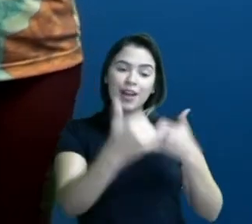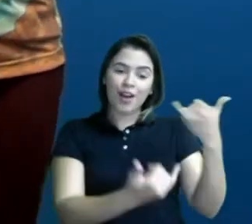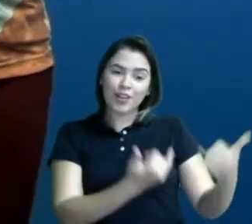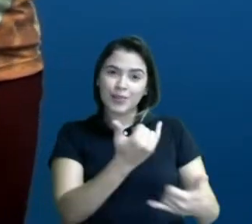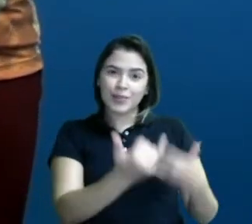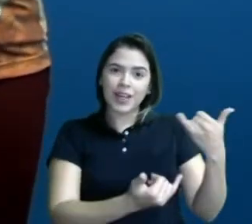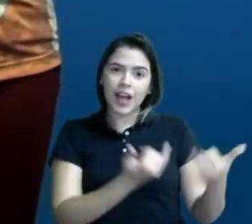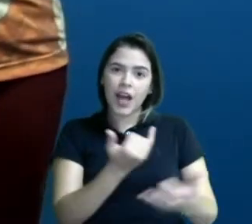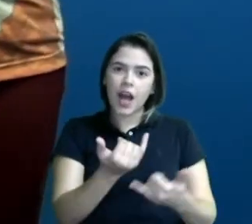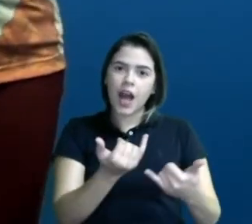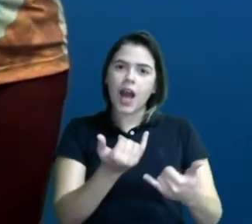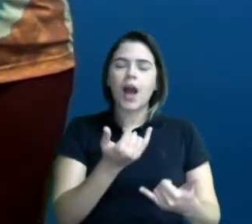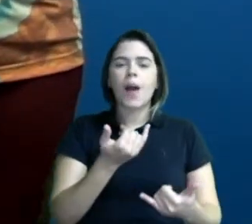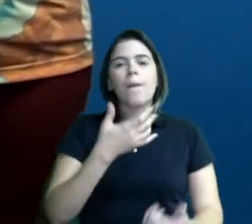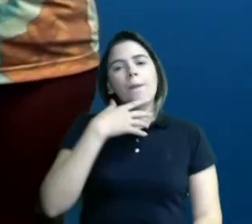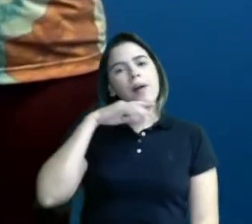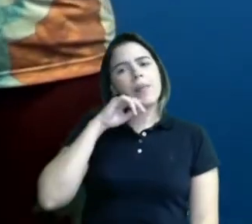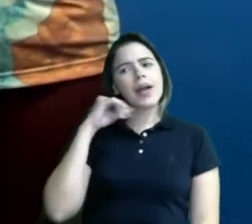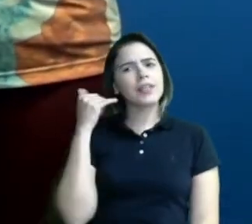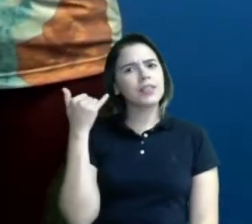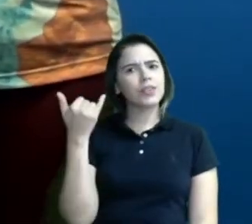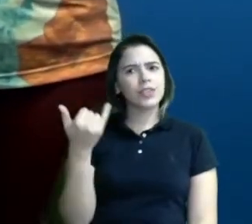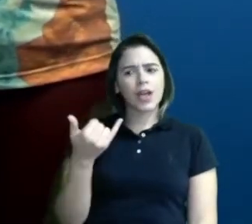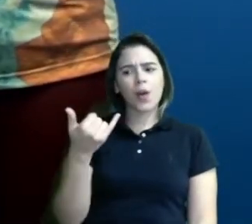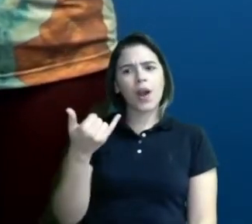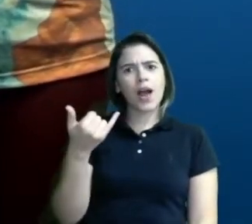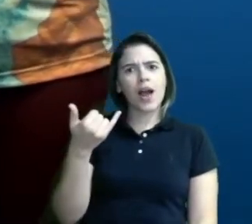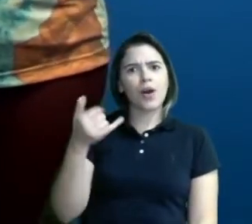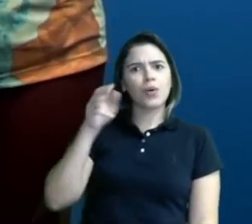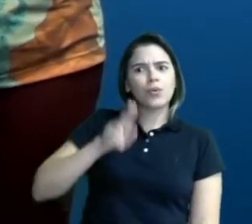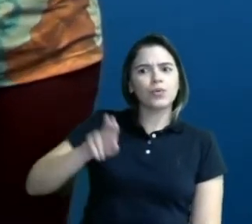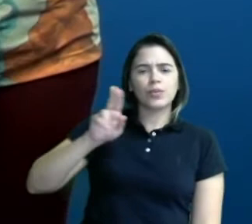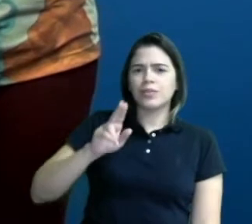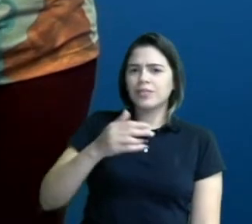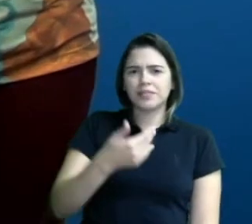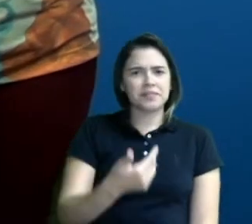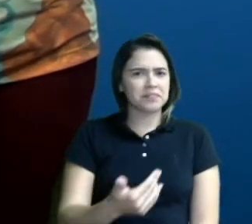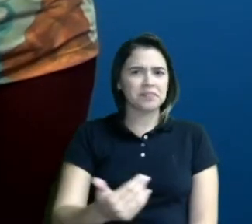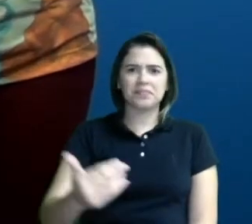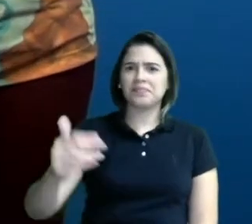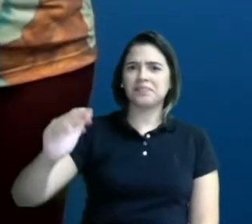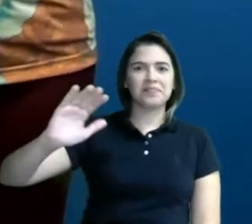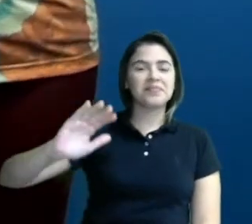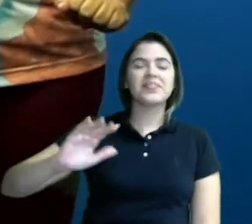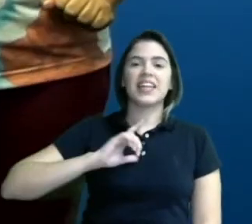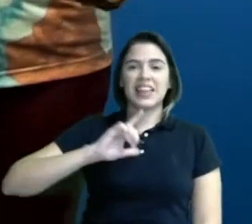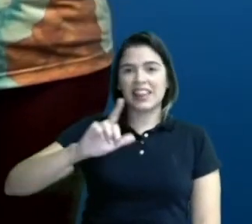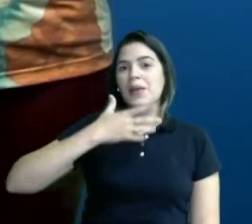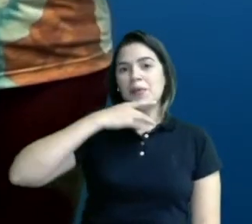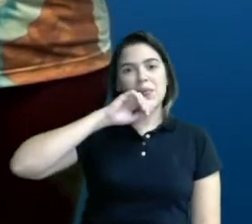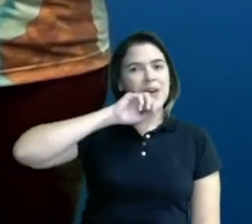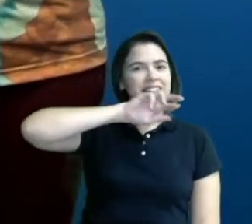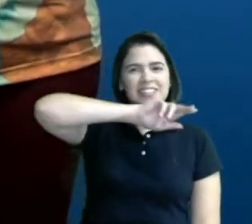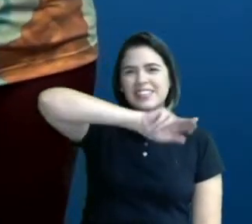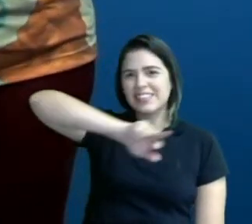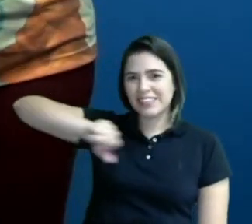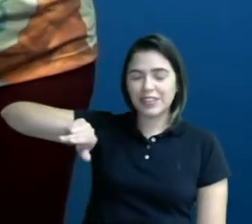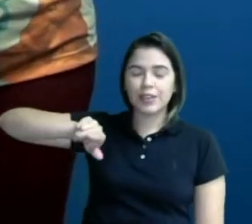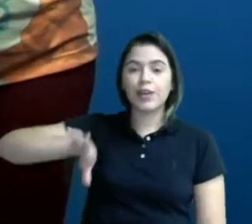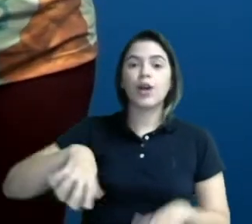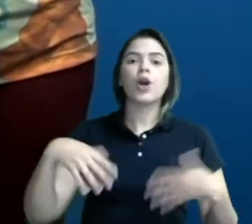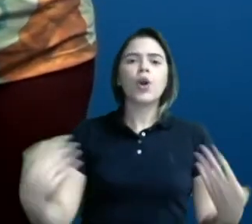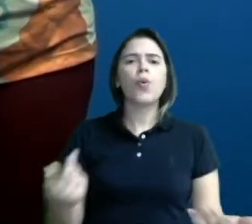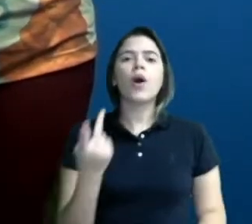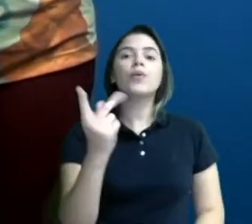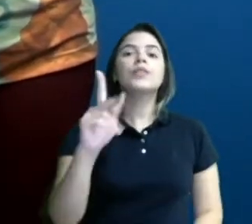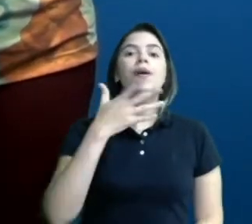Pai que gosta de ficar no celular. E assim por diante. Tem pais de todos os tipos. E qual é